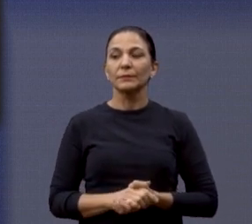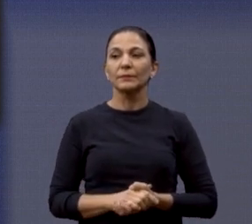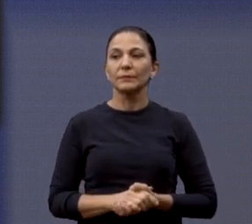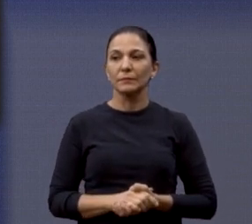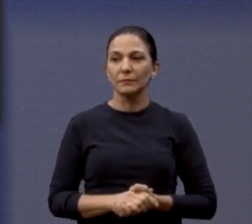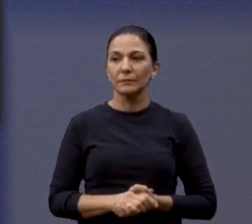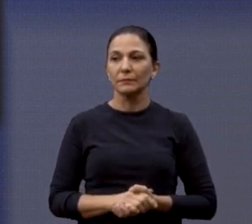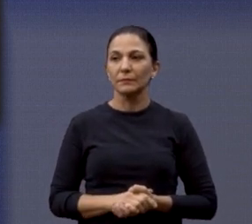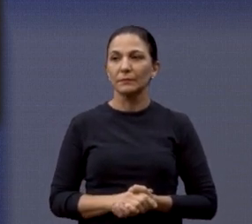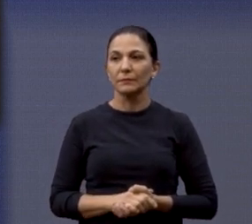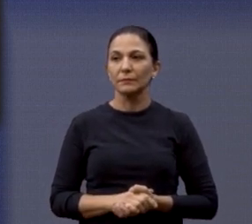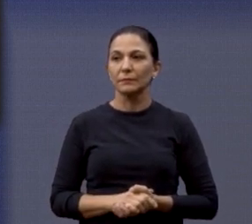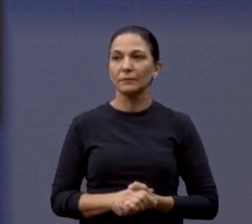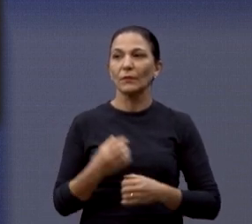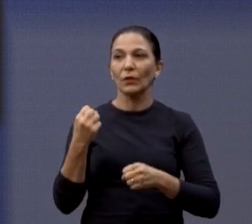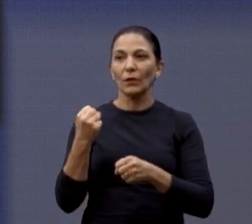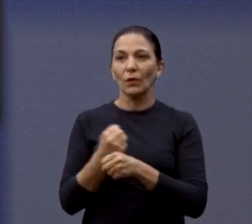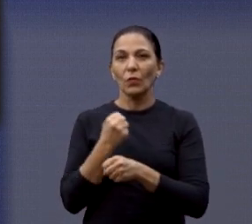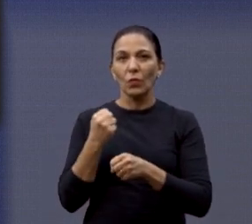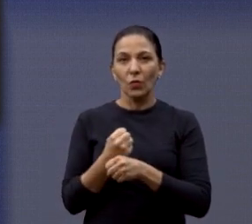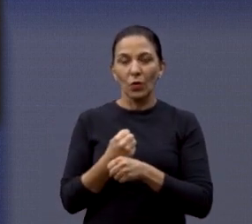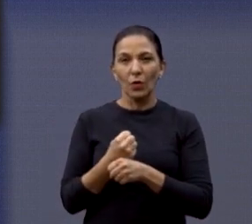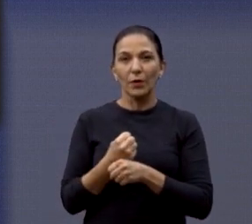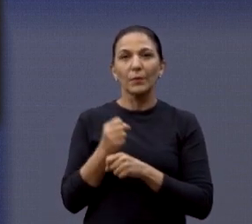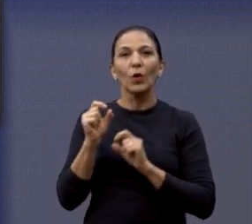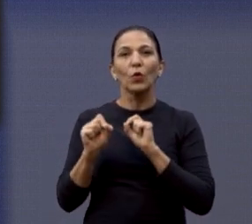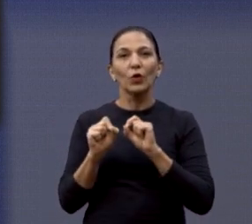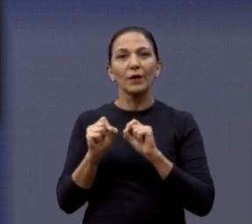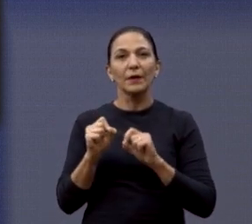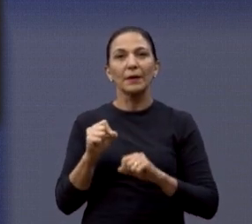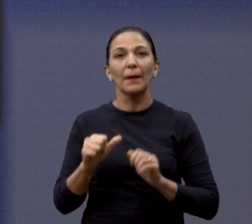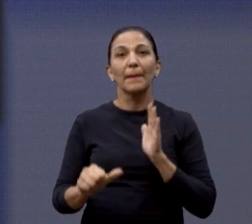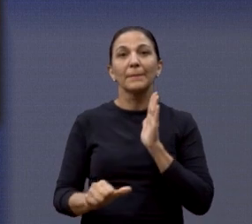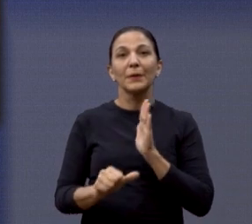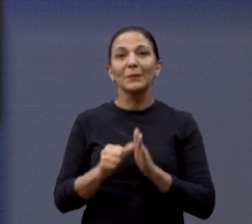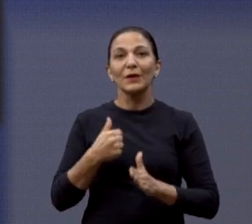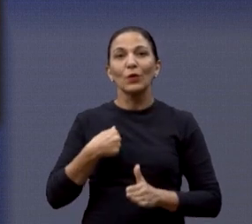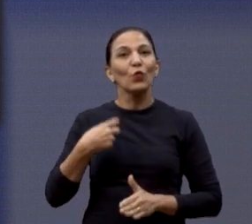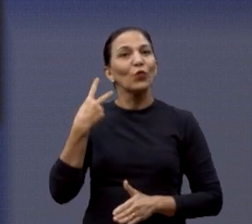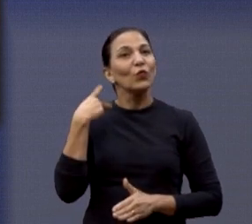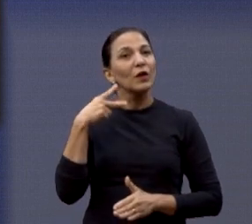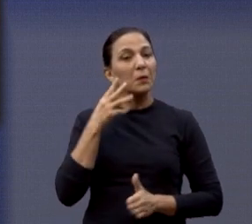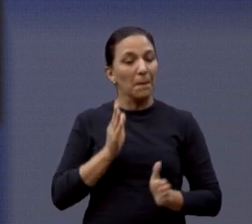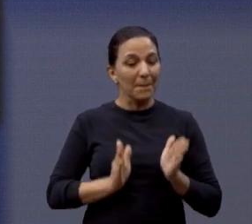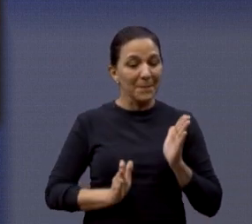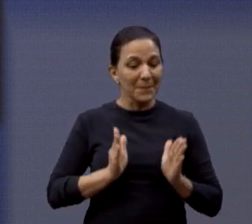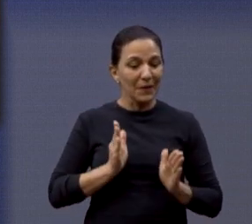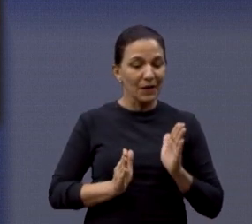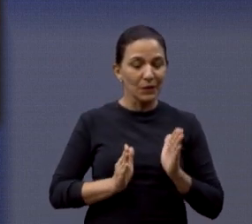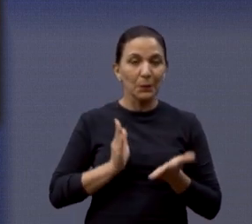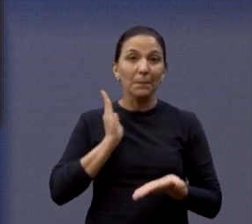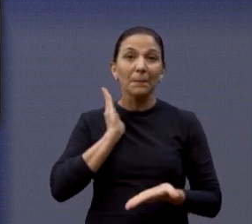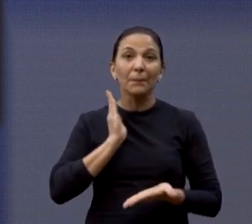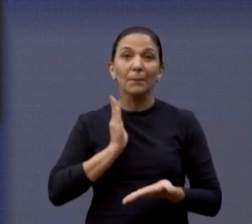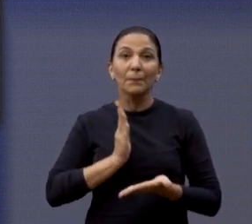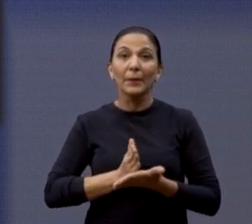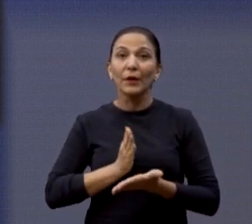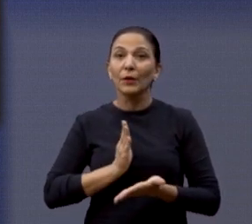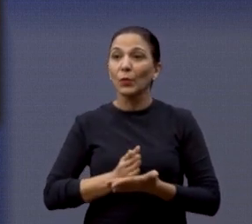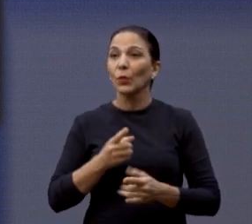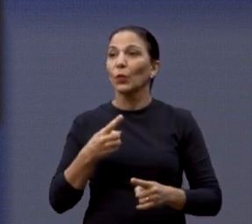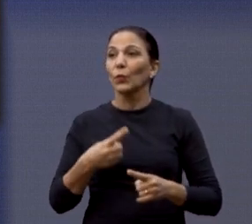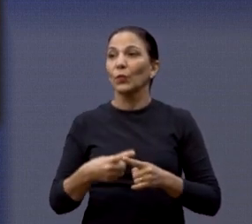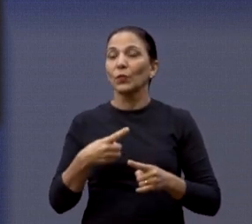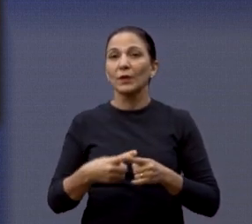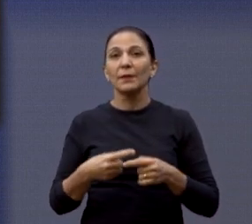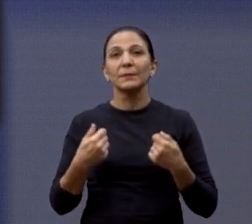Essa obra é desde o primeiro mandato. Foi onde teve que ela parou, por causa do que teve que buscar